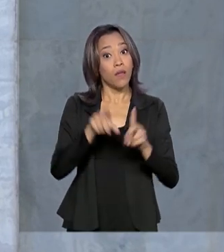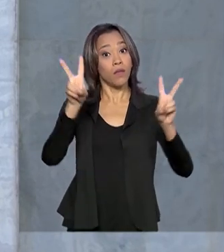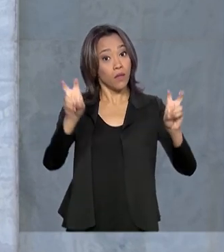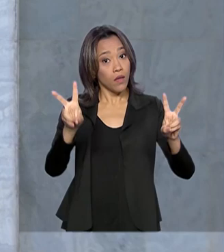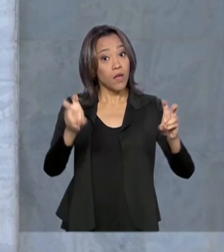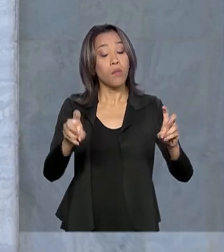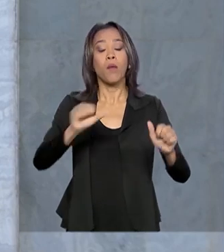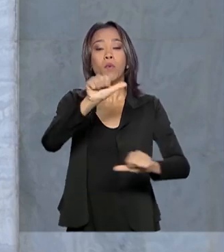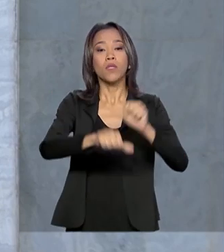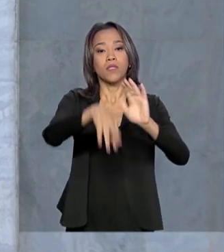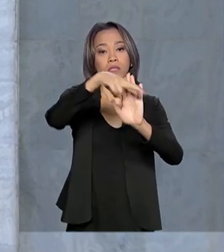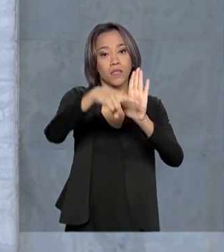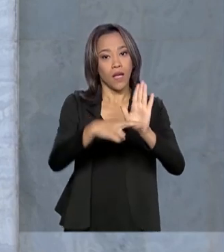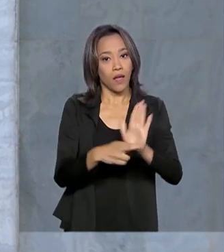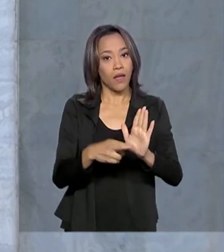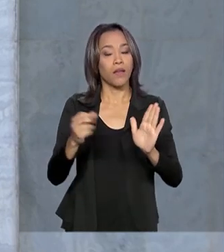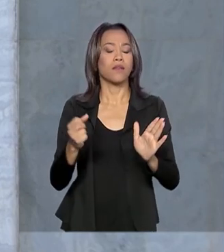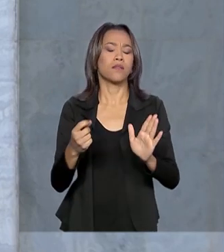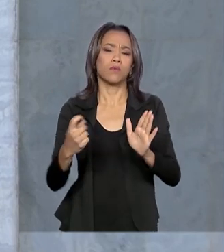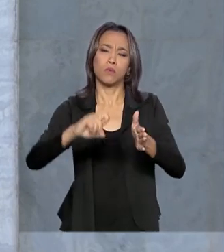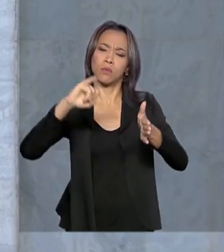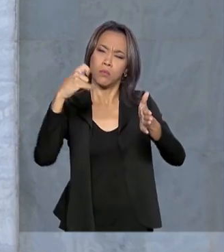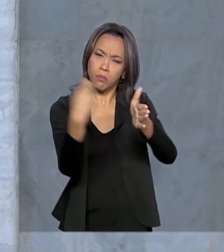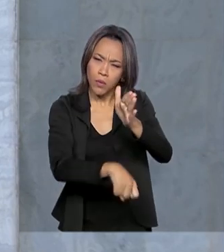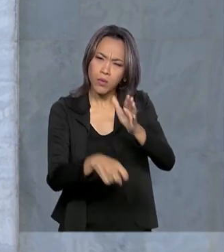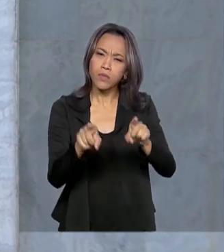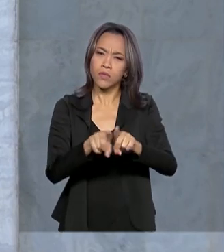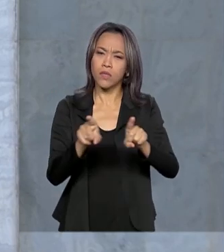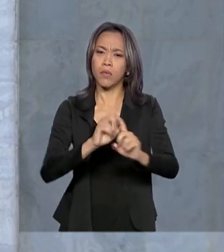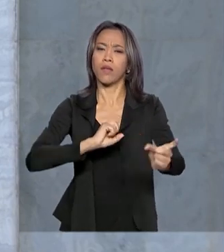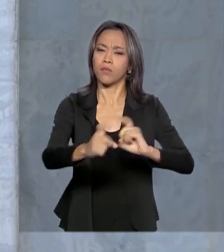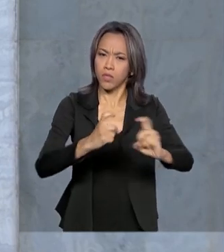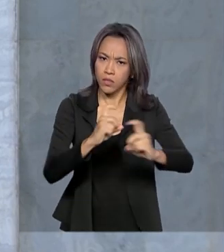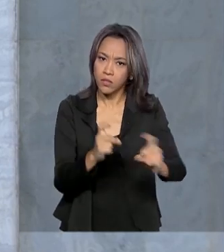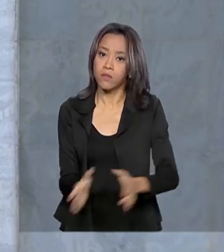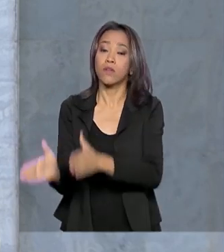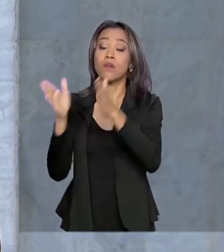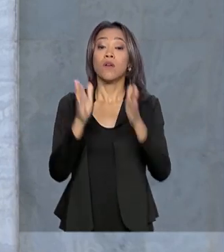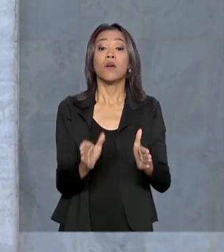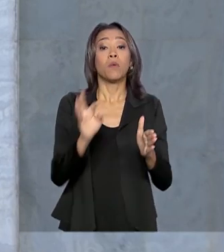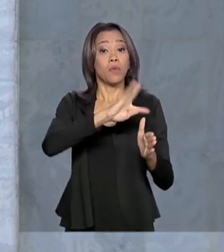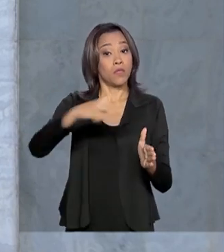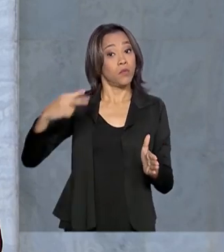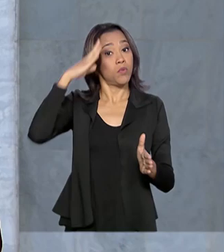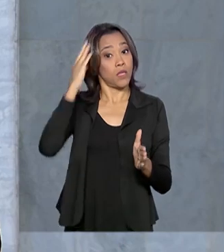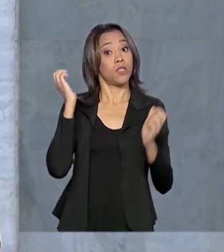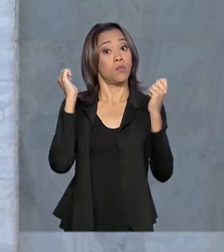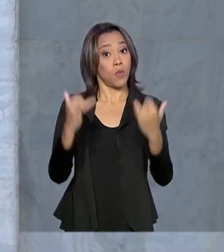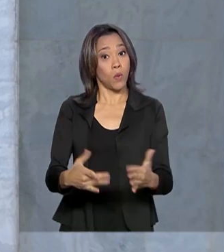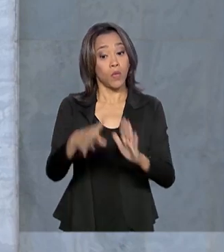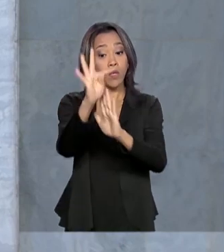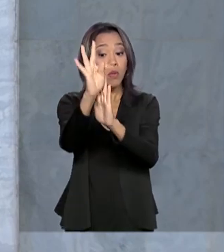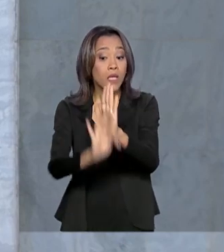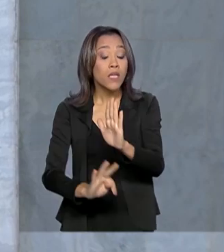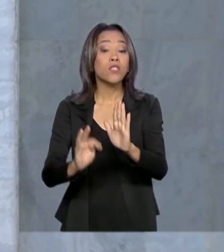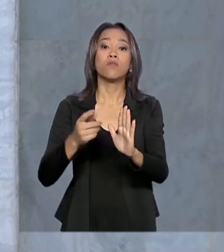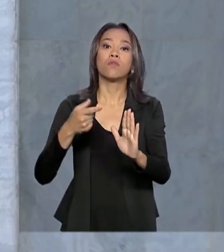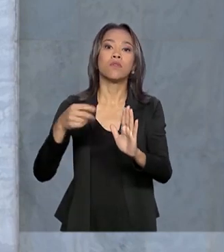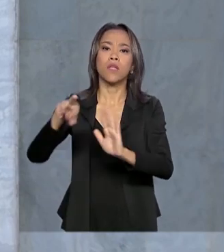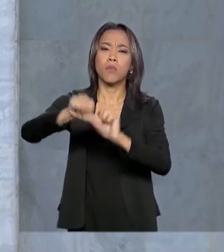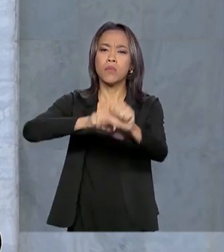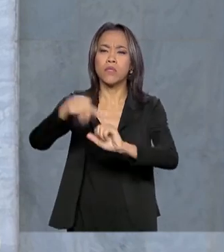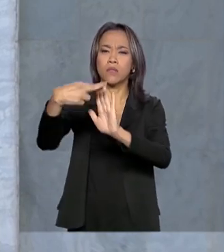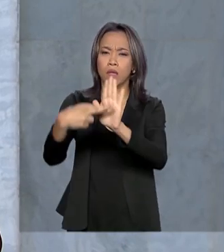a reforma tributária. Na semana passada, o presidente Jair Bolsonaro já adiantou que o texto da reforma administrativa, ele